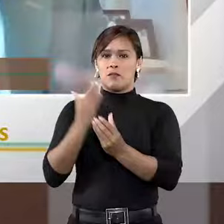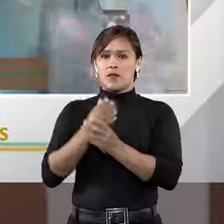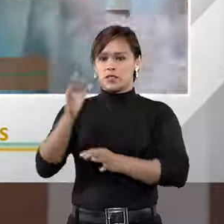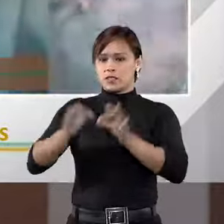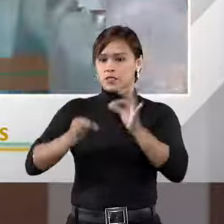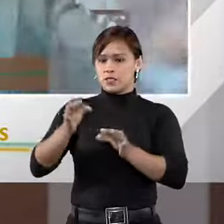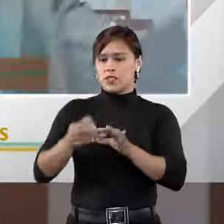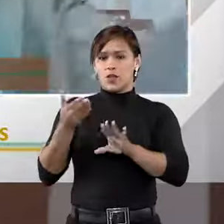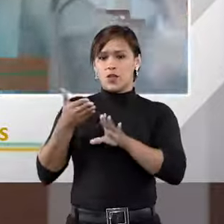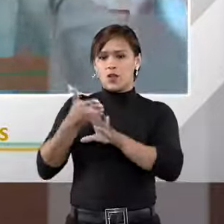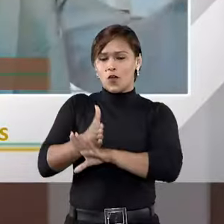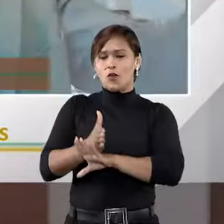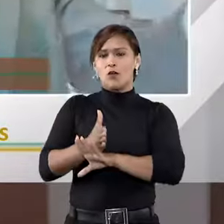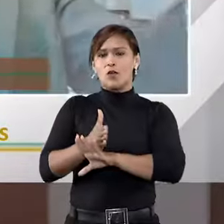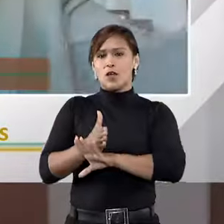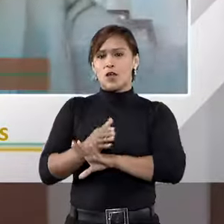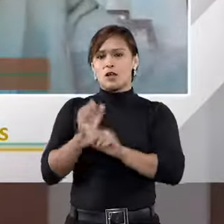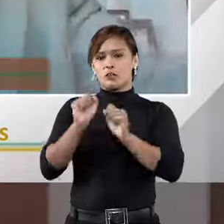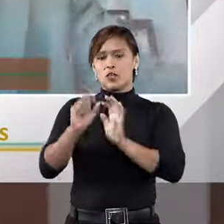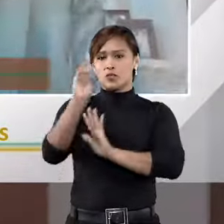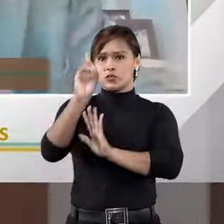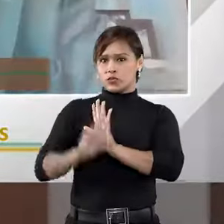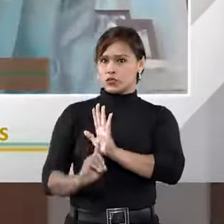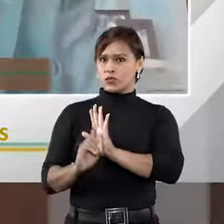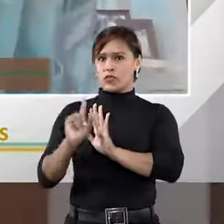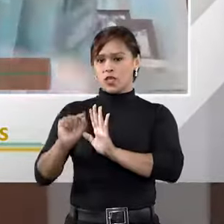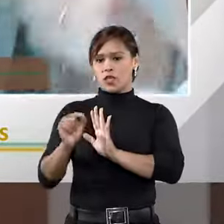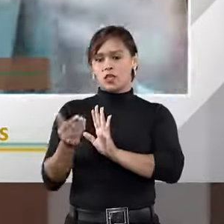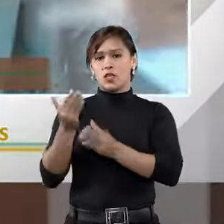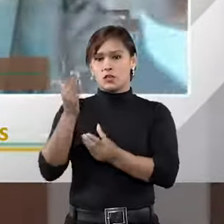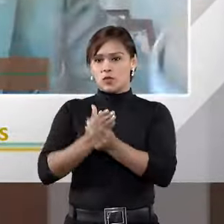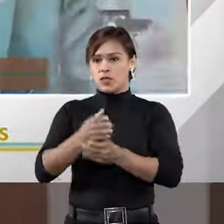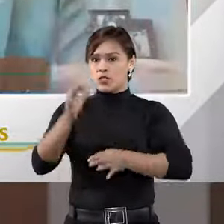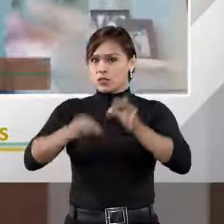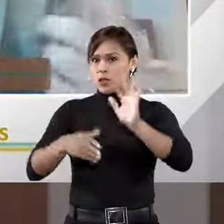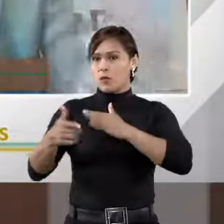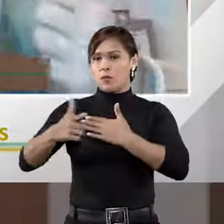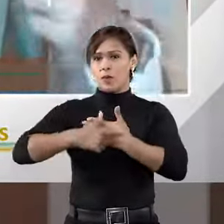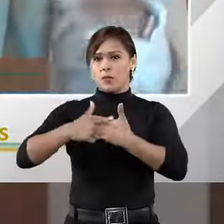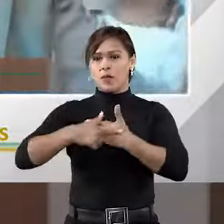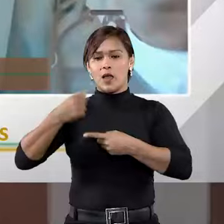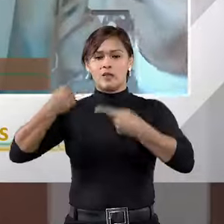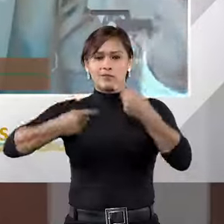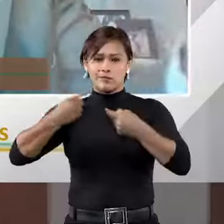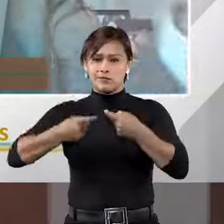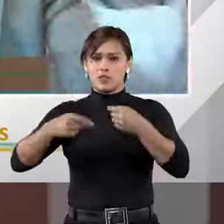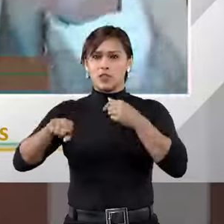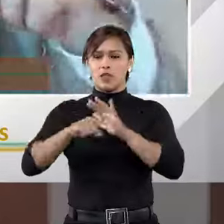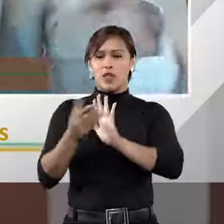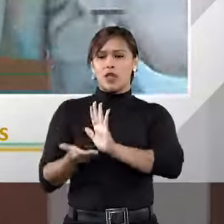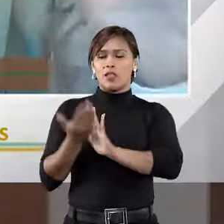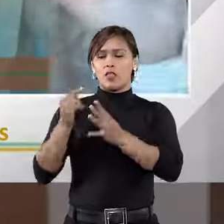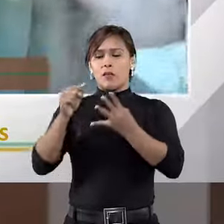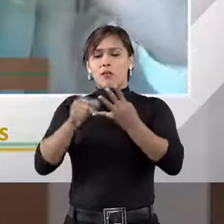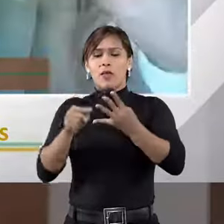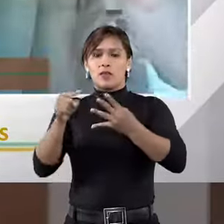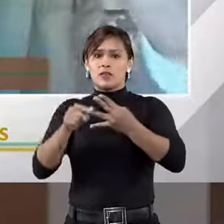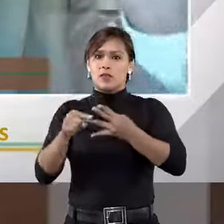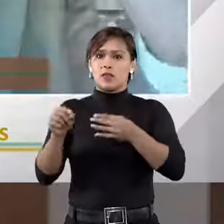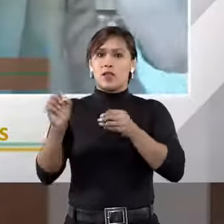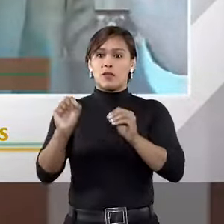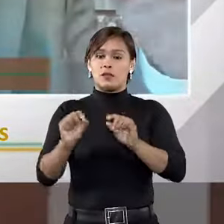como fontes do direito, e os precedentes hoje têm esse papel, eu não vou discutir se é uma fonte primária, secundária,